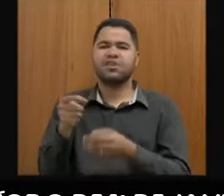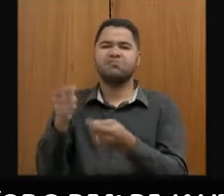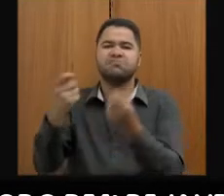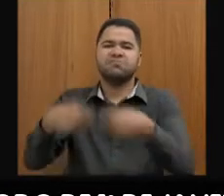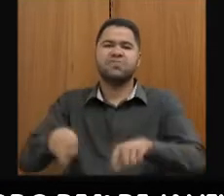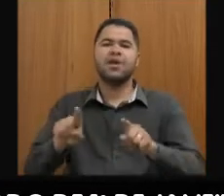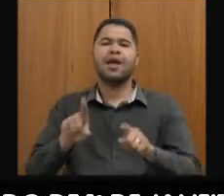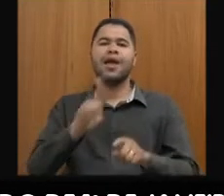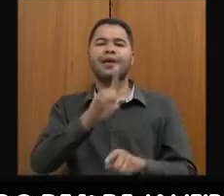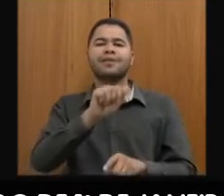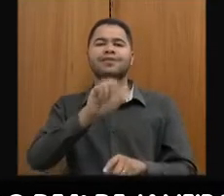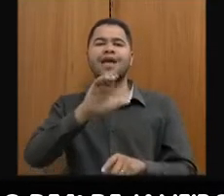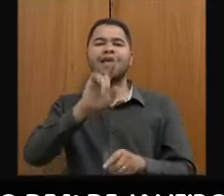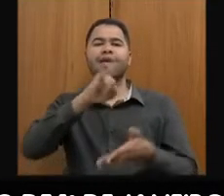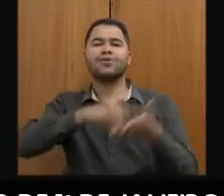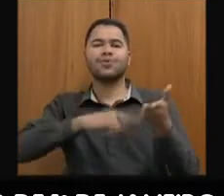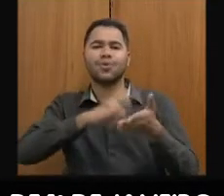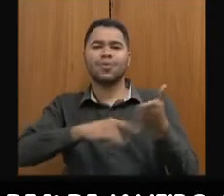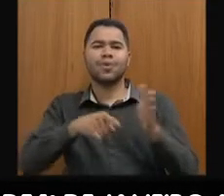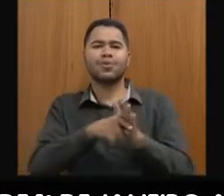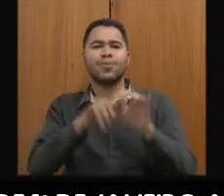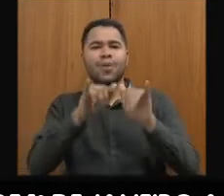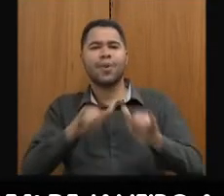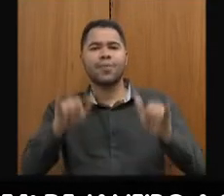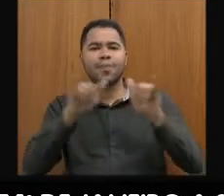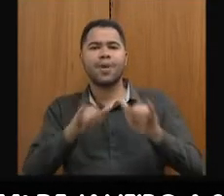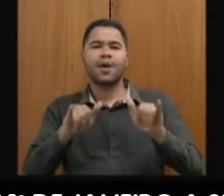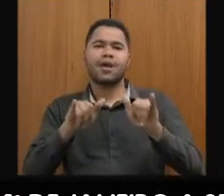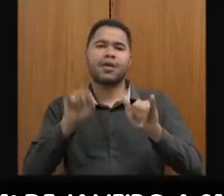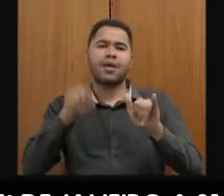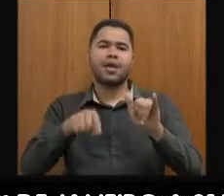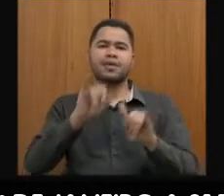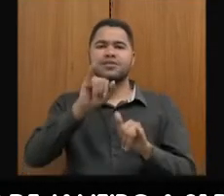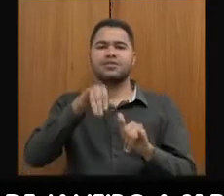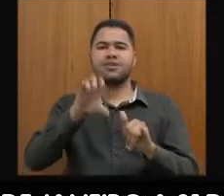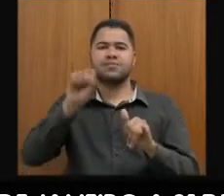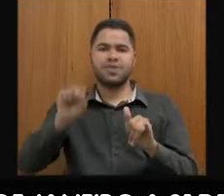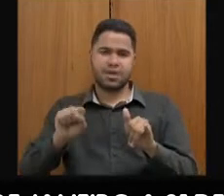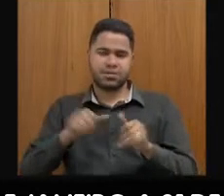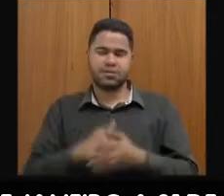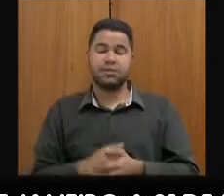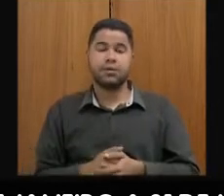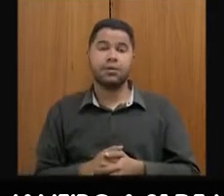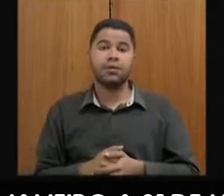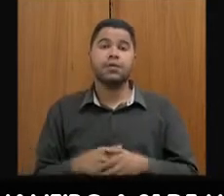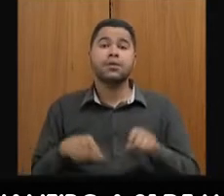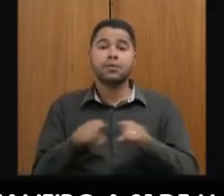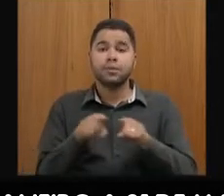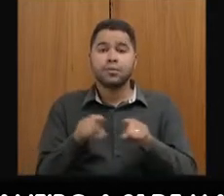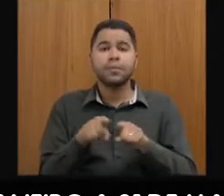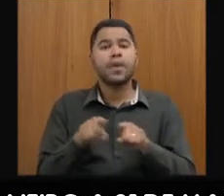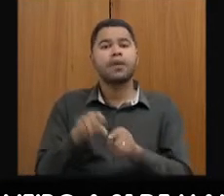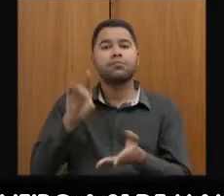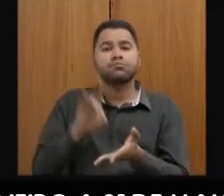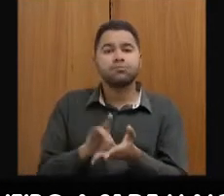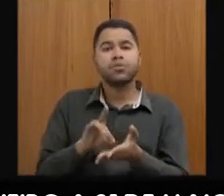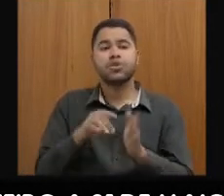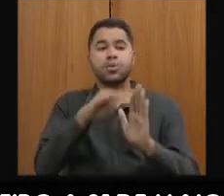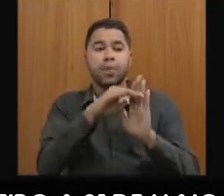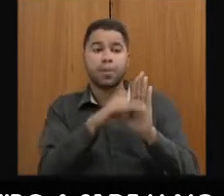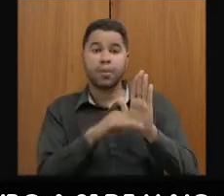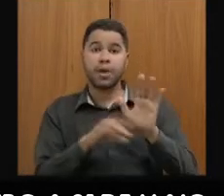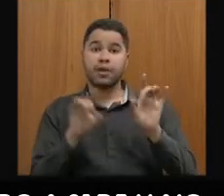documento que temos de declaração de apuração de informações de ICMS. Concessão automatizada de regime especial,